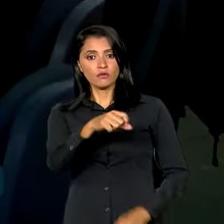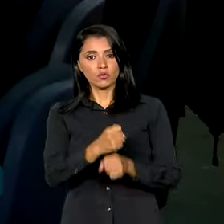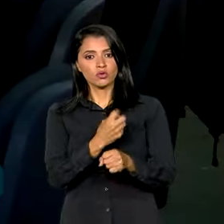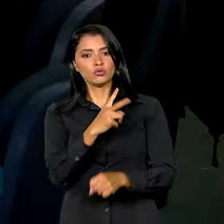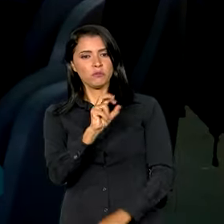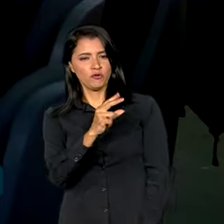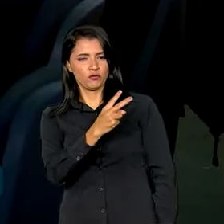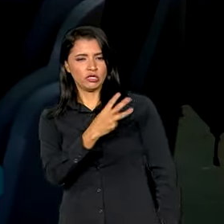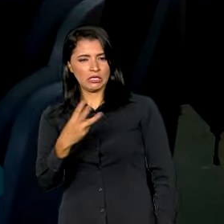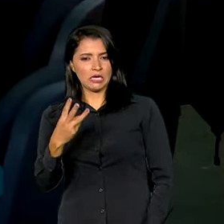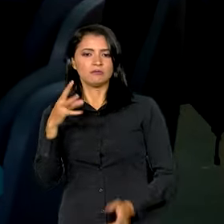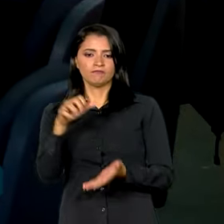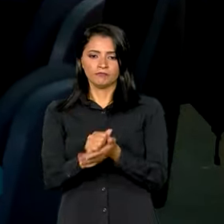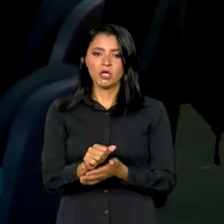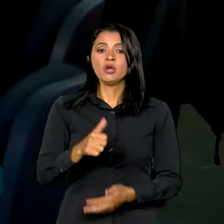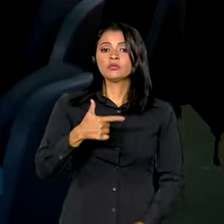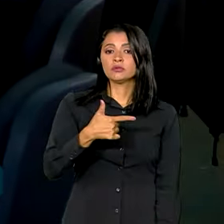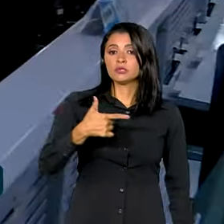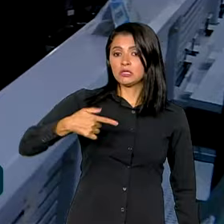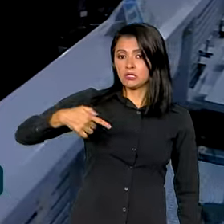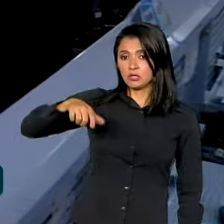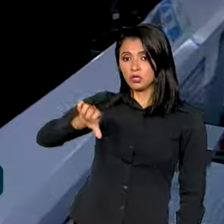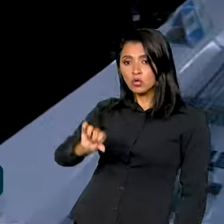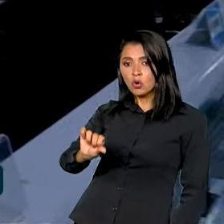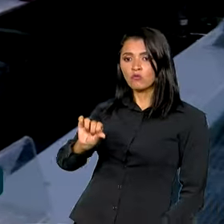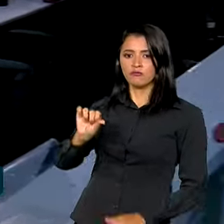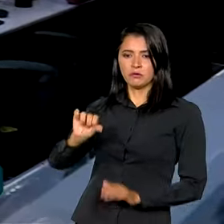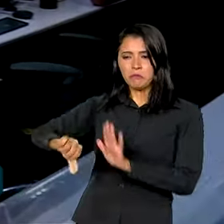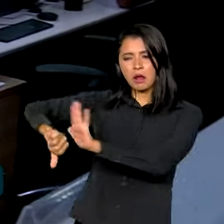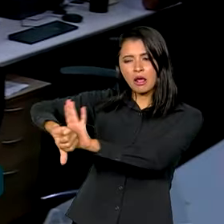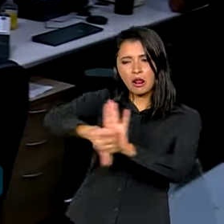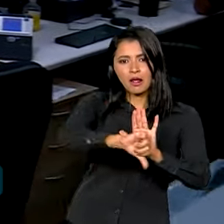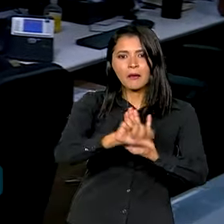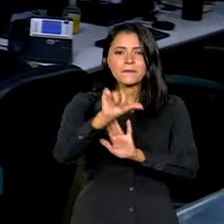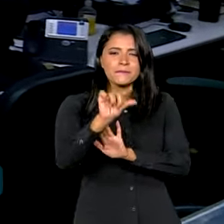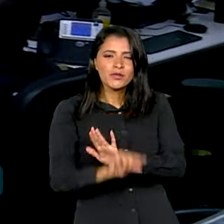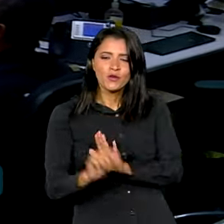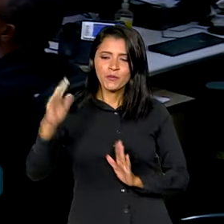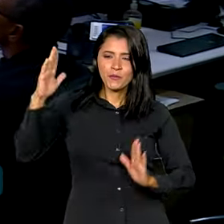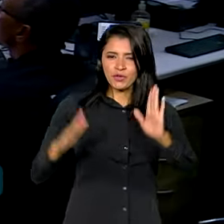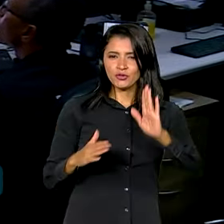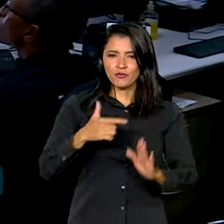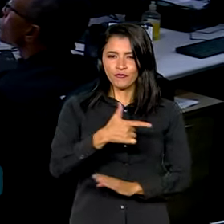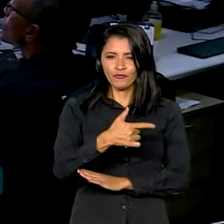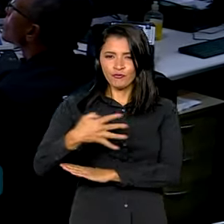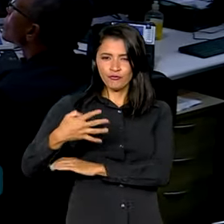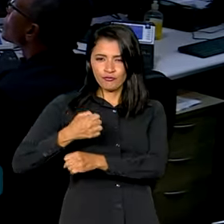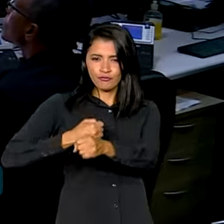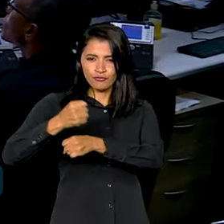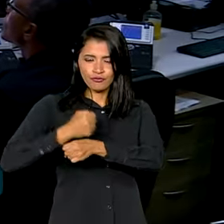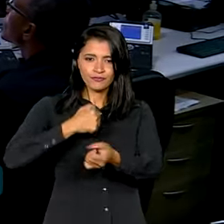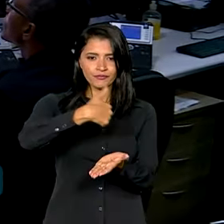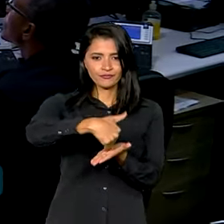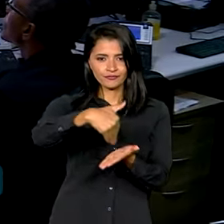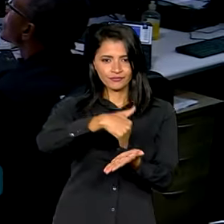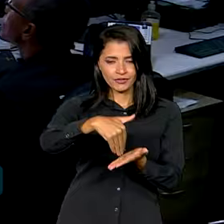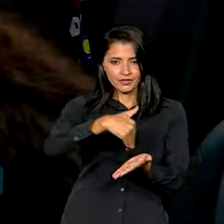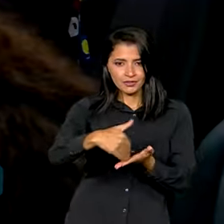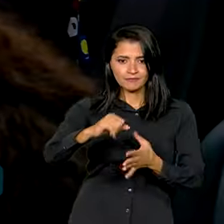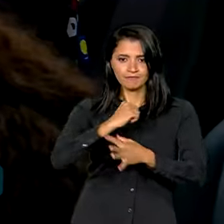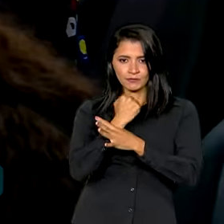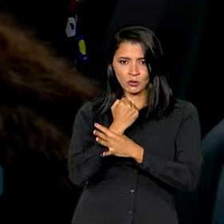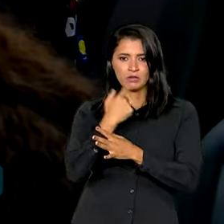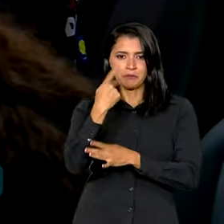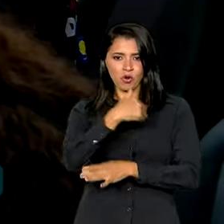279 casos, o menor dos últimos 24 anos. Segundo a Secretaria de Segurança Pública do DF,